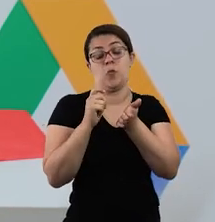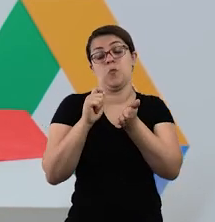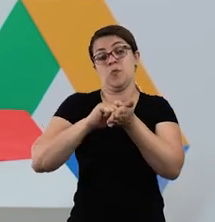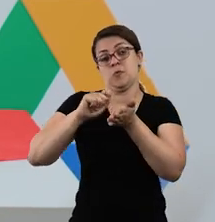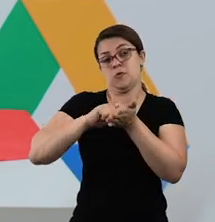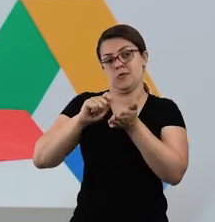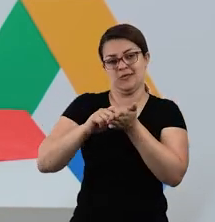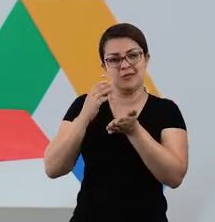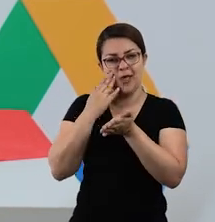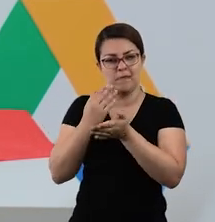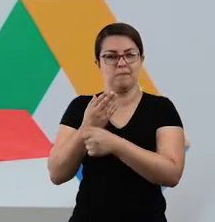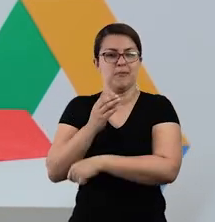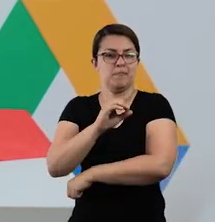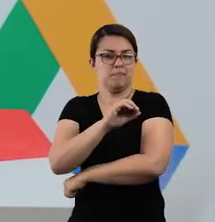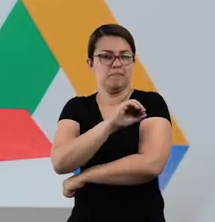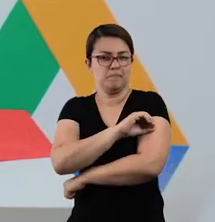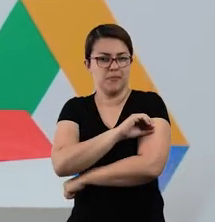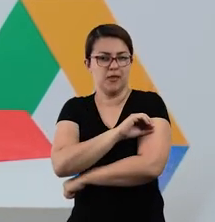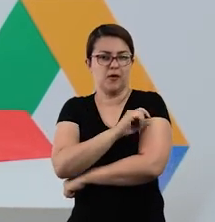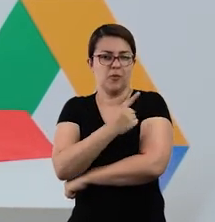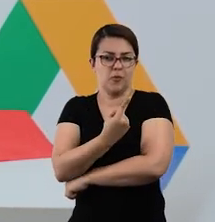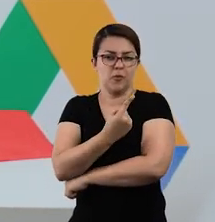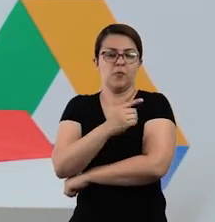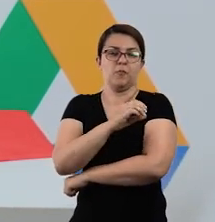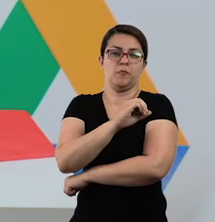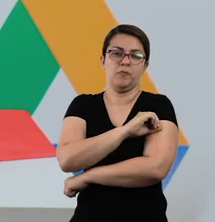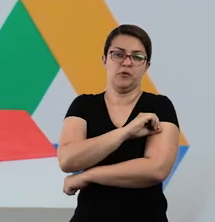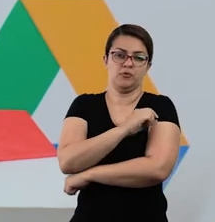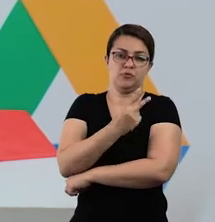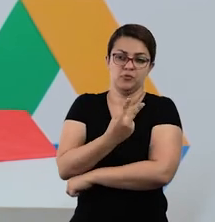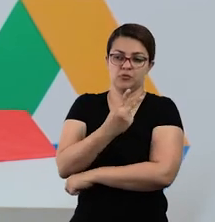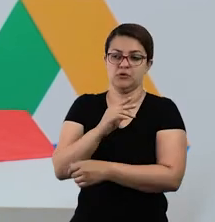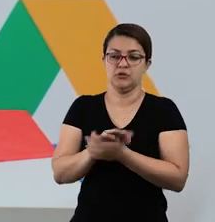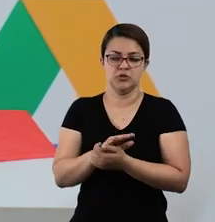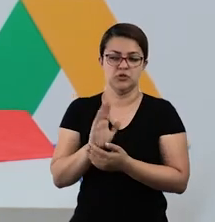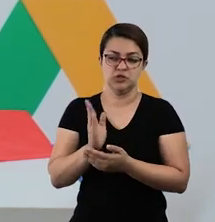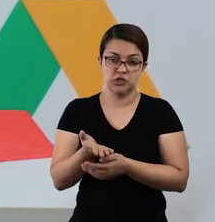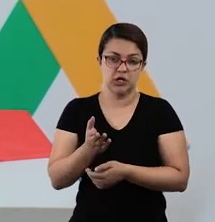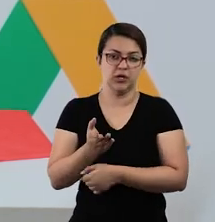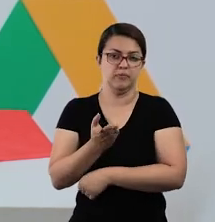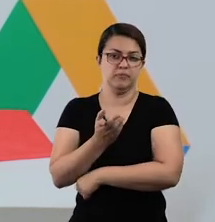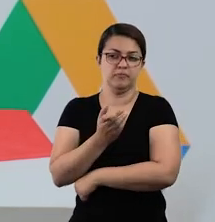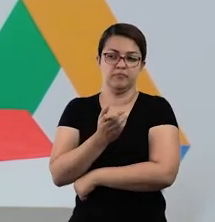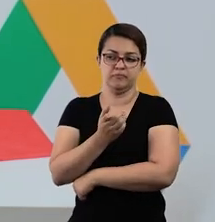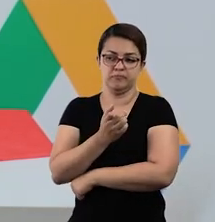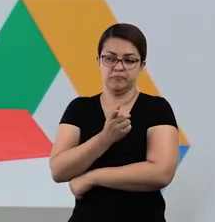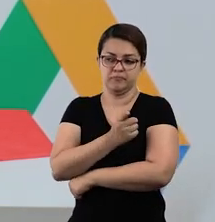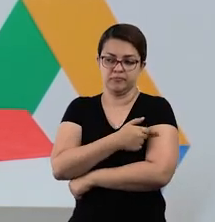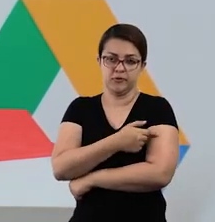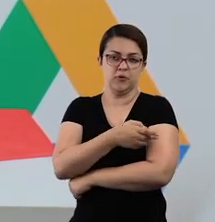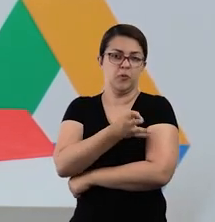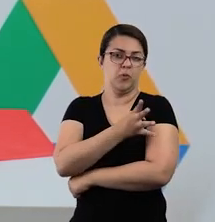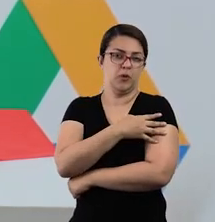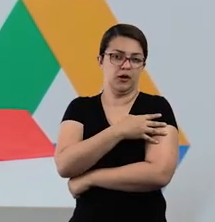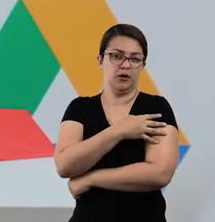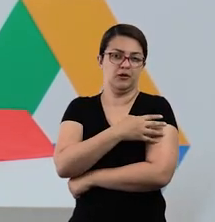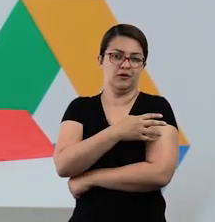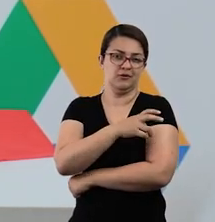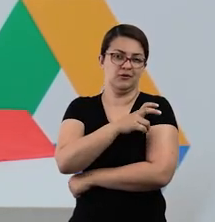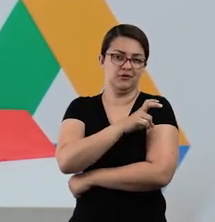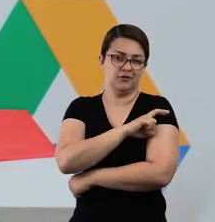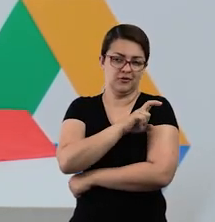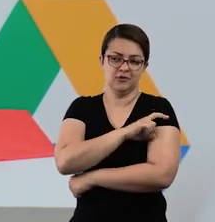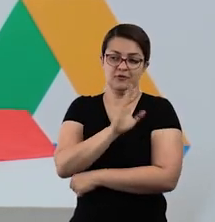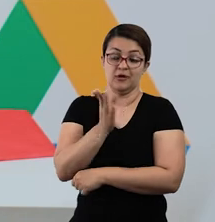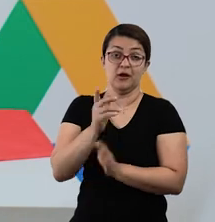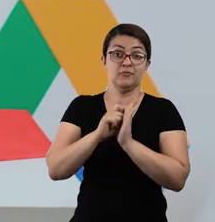as palavrinhas, como o pré 1 e o pré 2. E os maiorzinhos, o terceiro, os quarto, quinto anos vão escrever sobre e